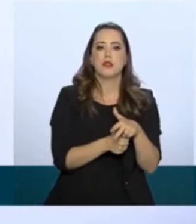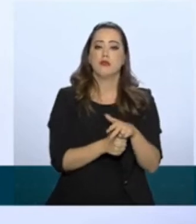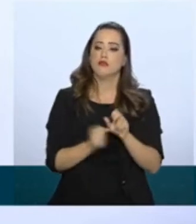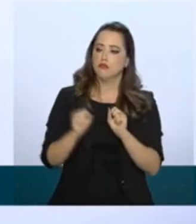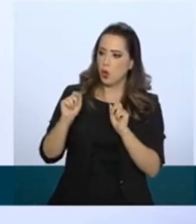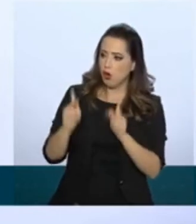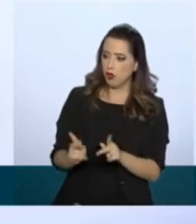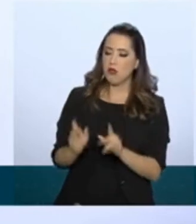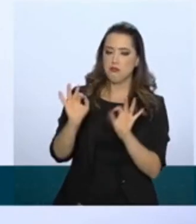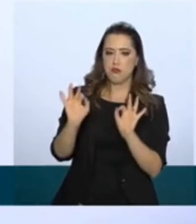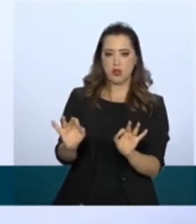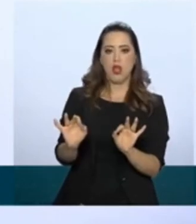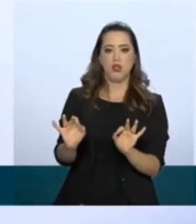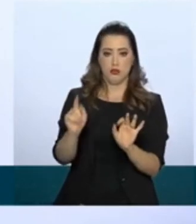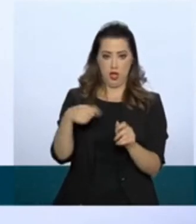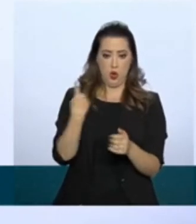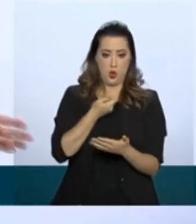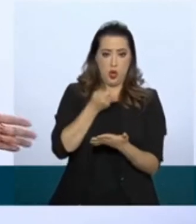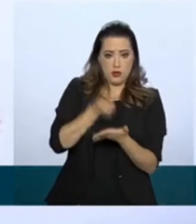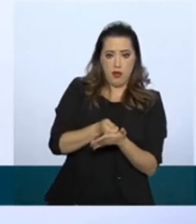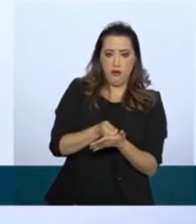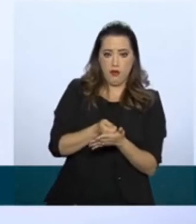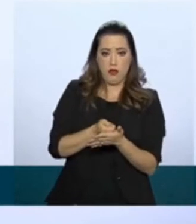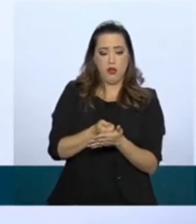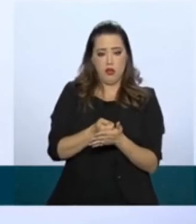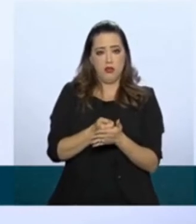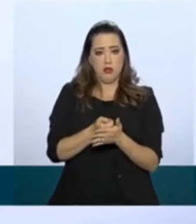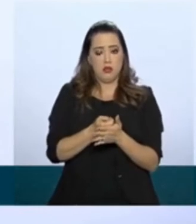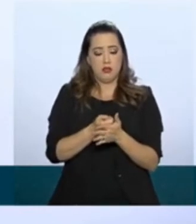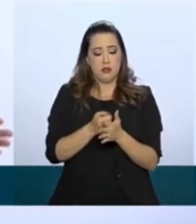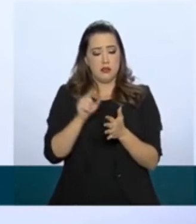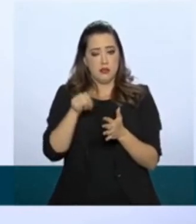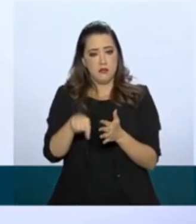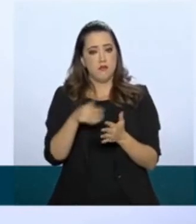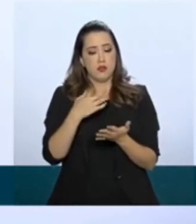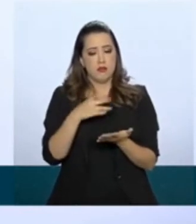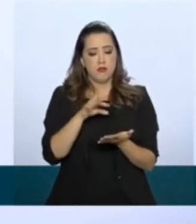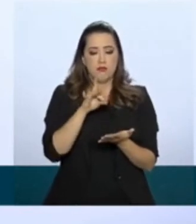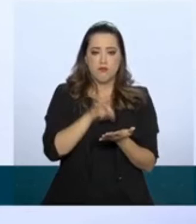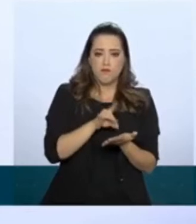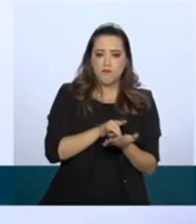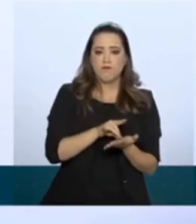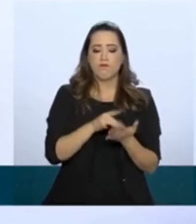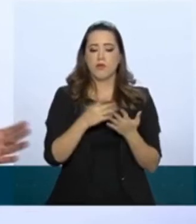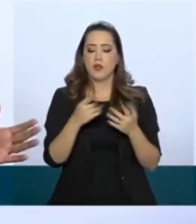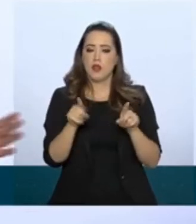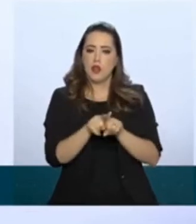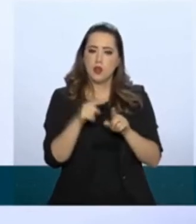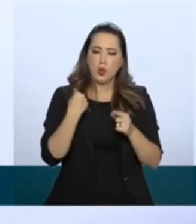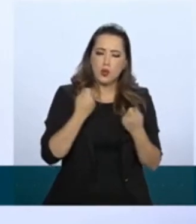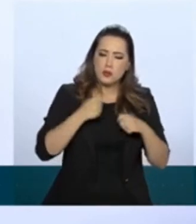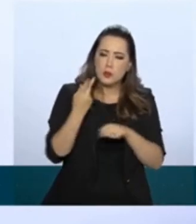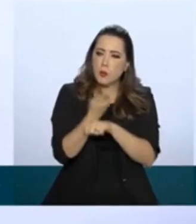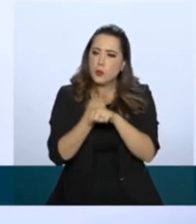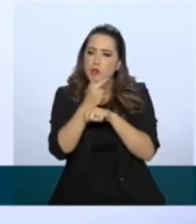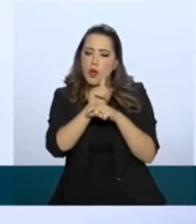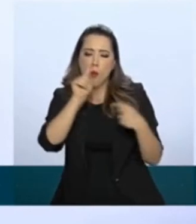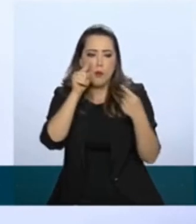E nós temos que buscar atingir esses objetivos, coisa simples,